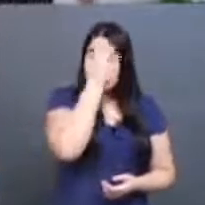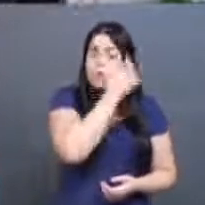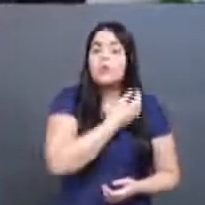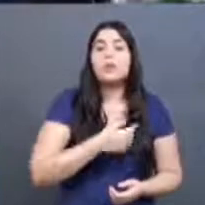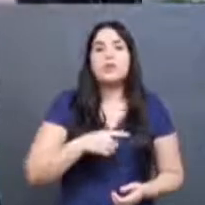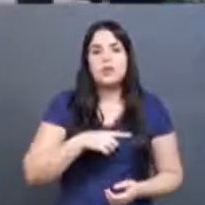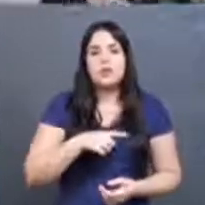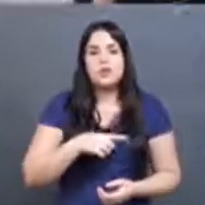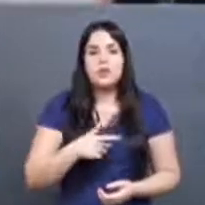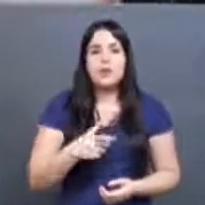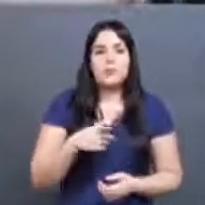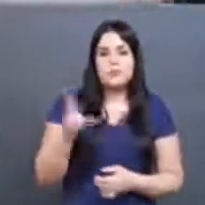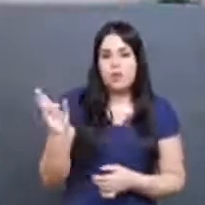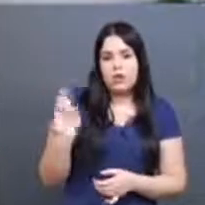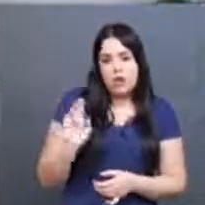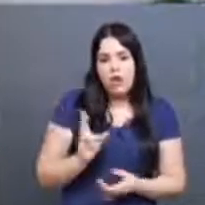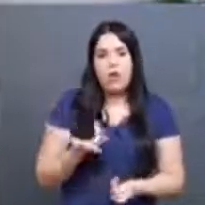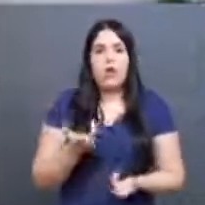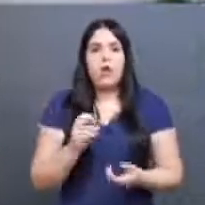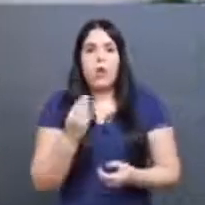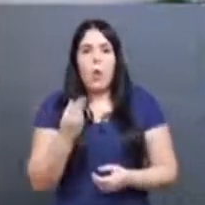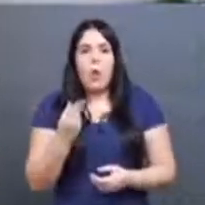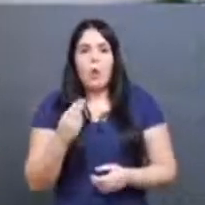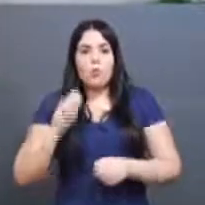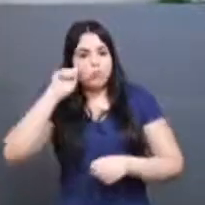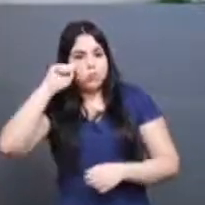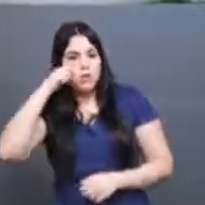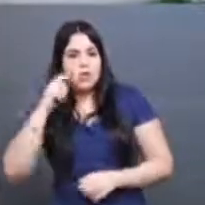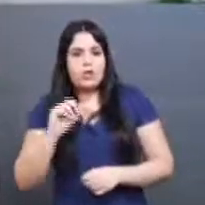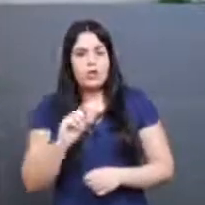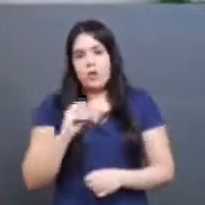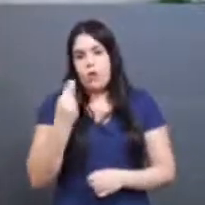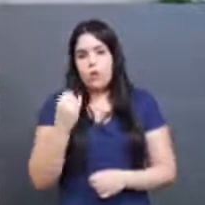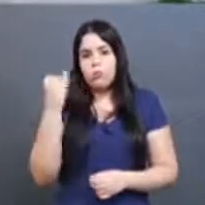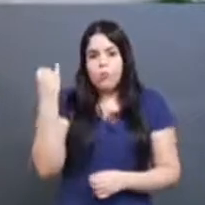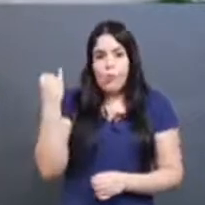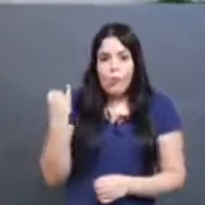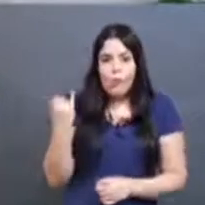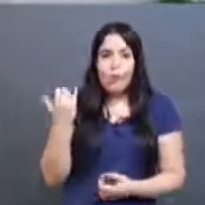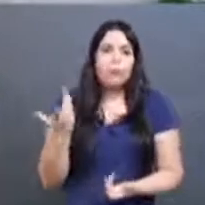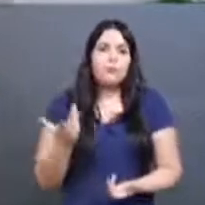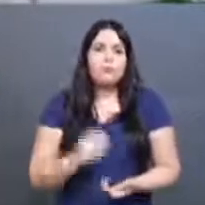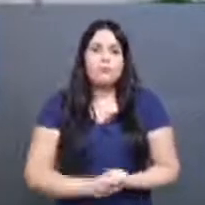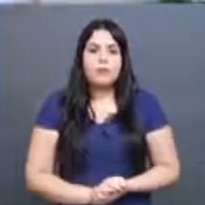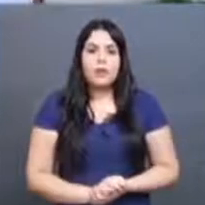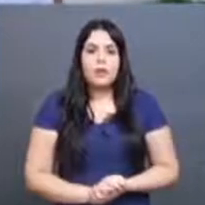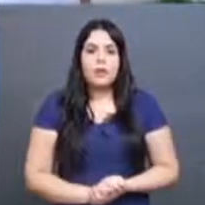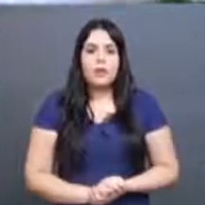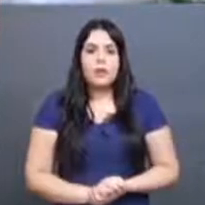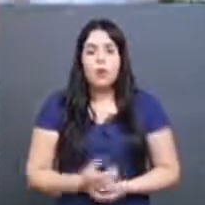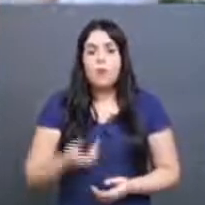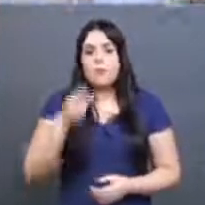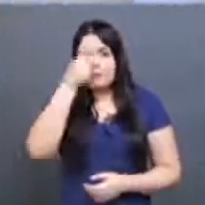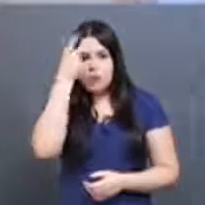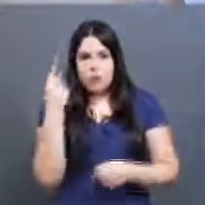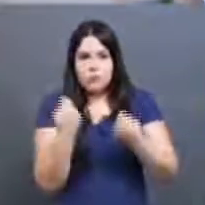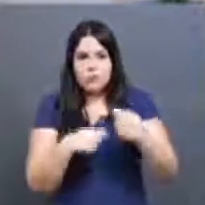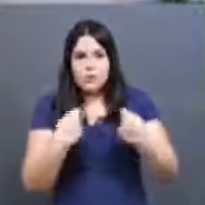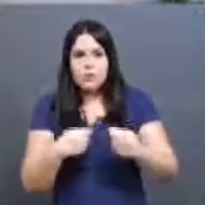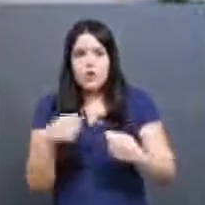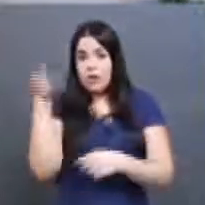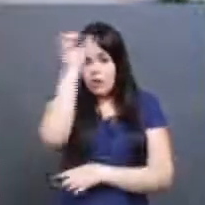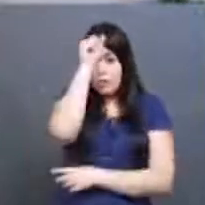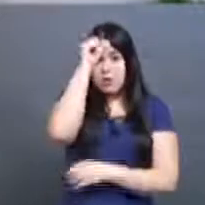ser negra, a pessoa, às ser muito magra. E ainda assim, acho que dentro desse contexto, as pessoas precisam aprender a ter o